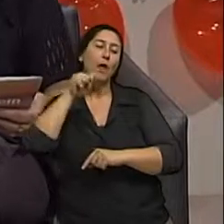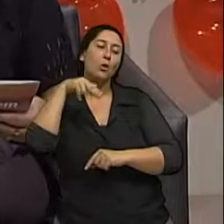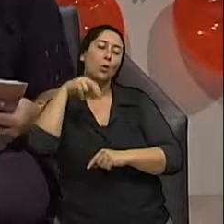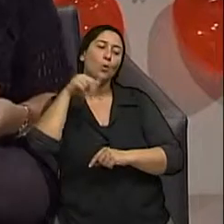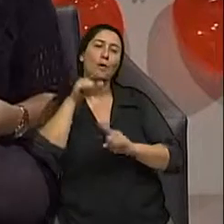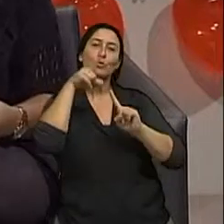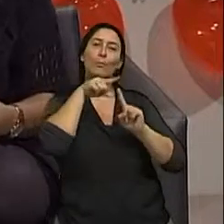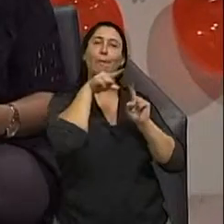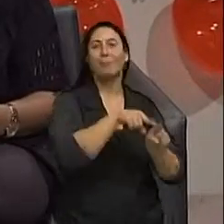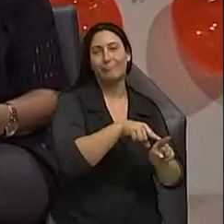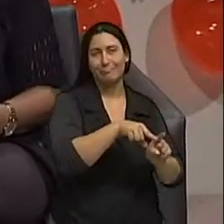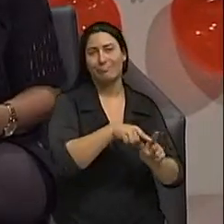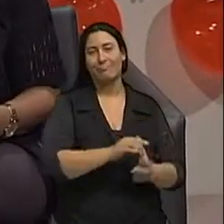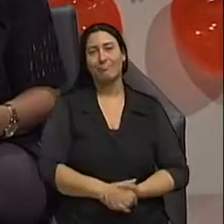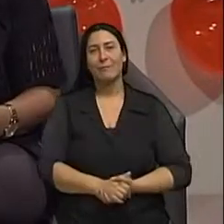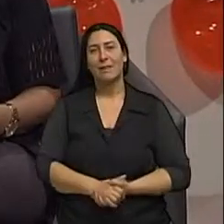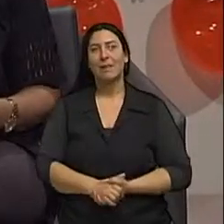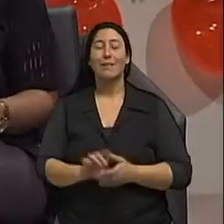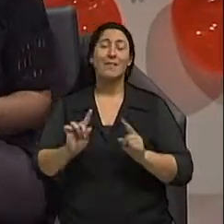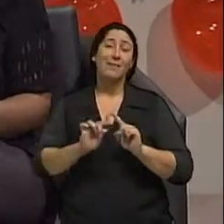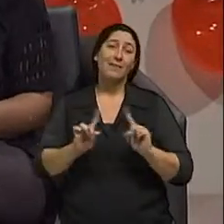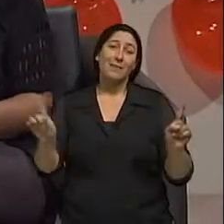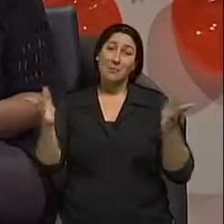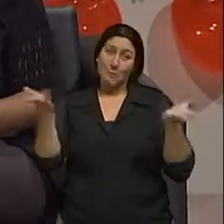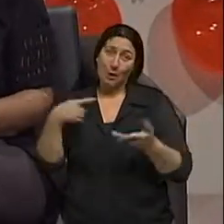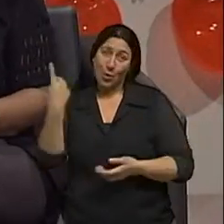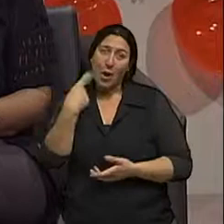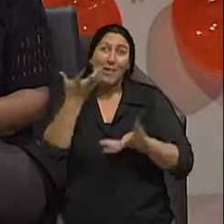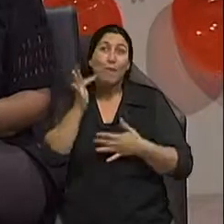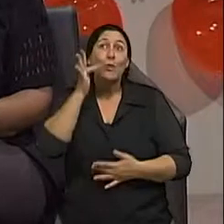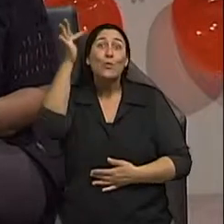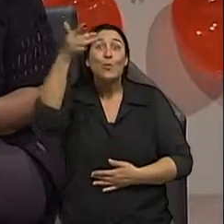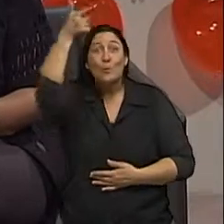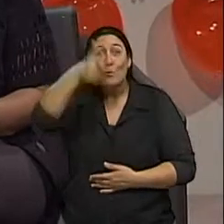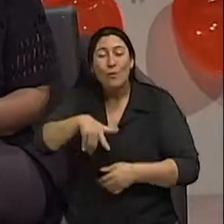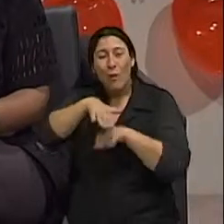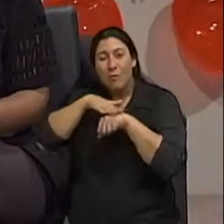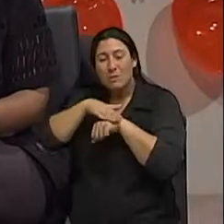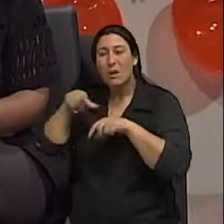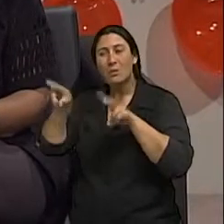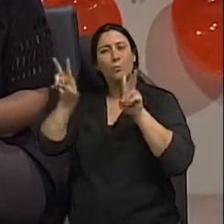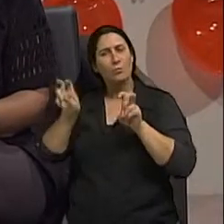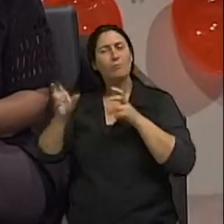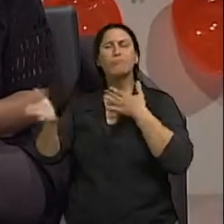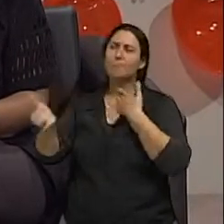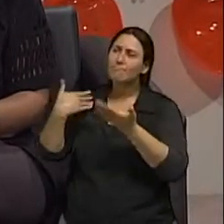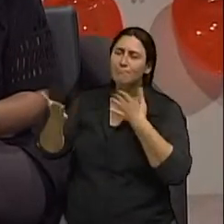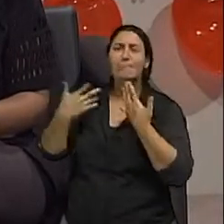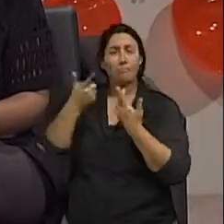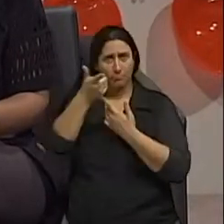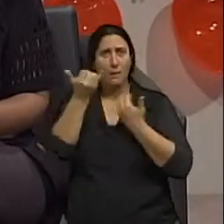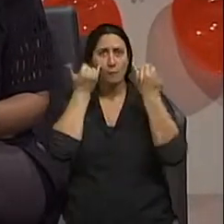sabendo mais a gente vai ter que trazer ele de novo com certeza temos esta tranquilidade de que a gente trouxe